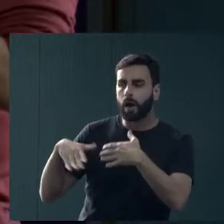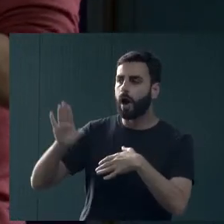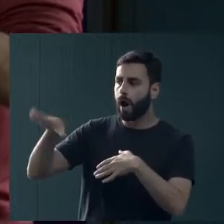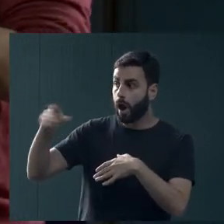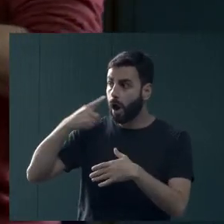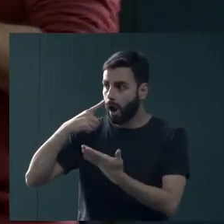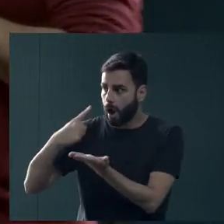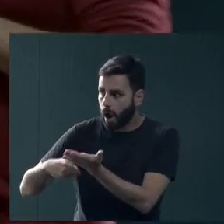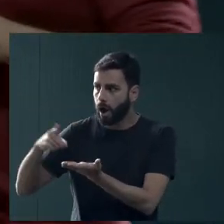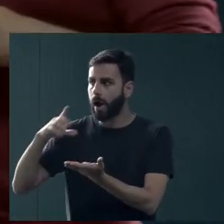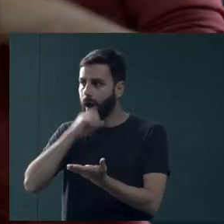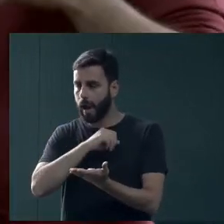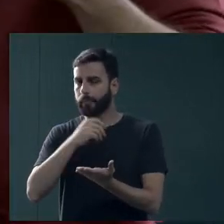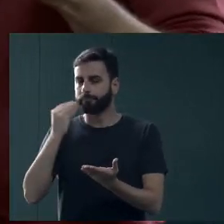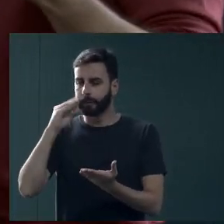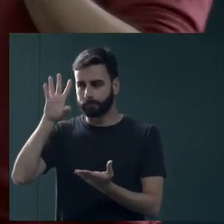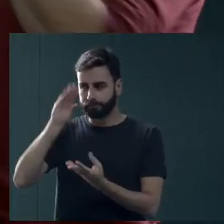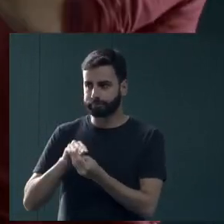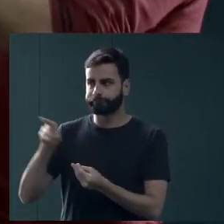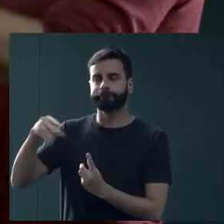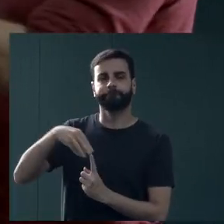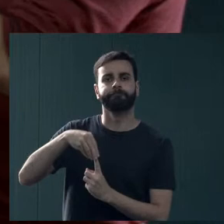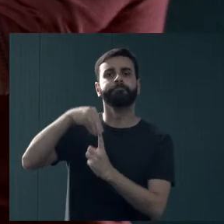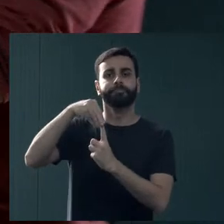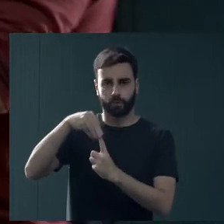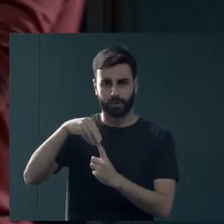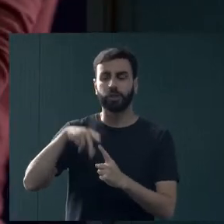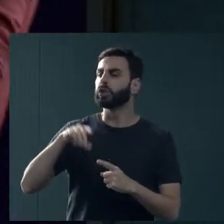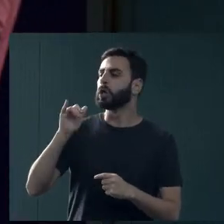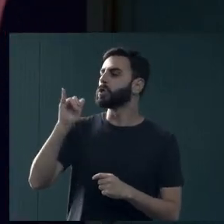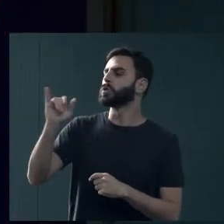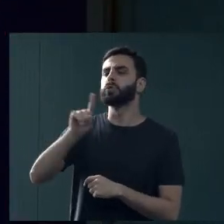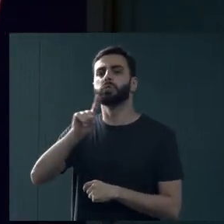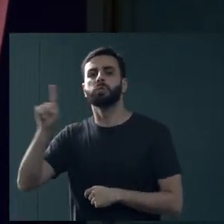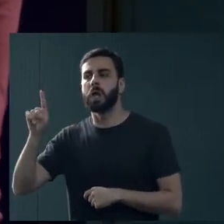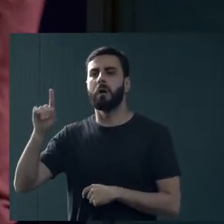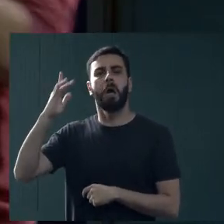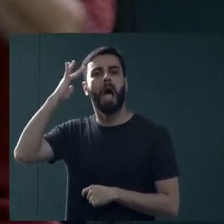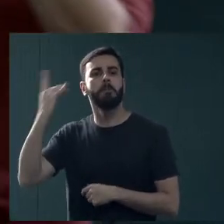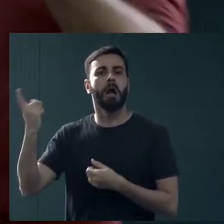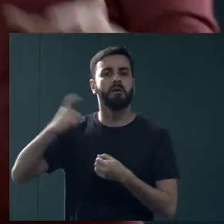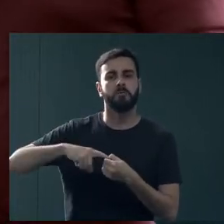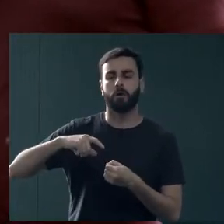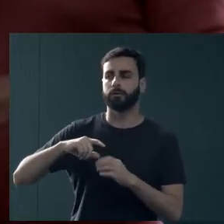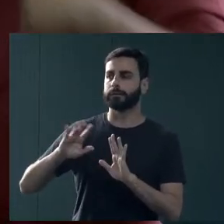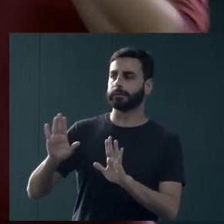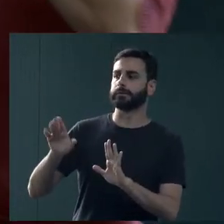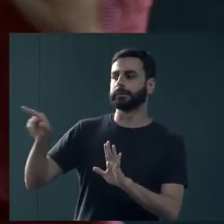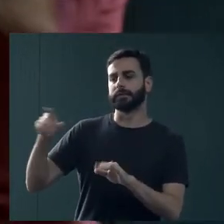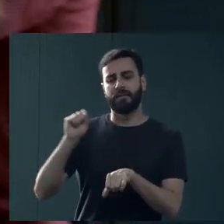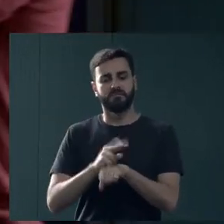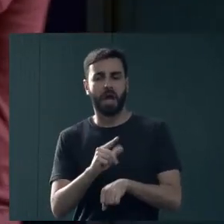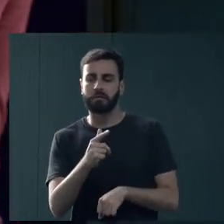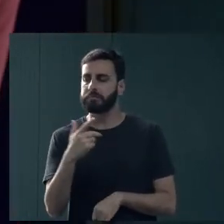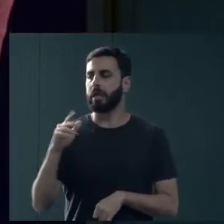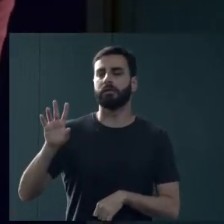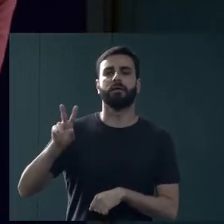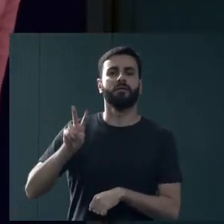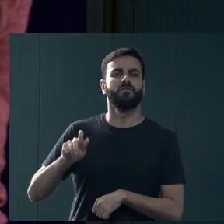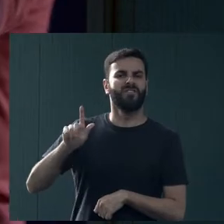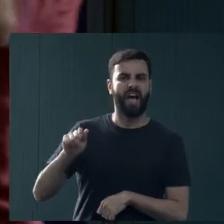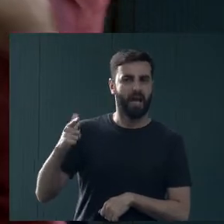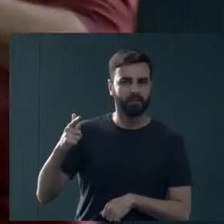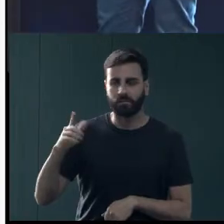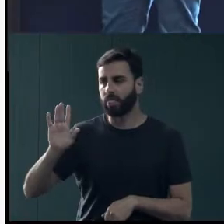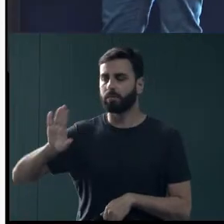marcação com mais agilidade para que você não simplesmente dê uma resposta para essa volta amanhã ou agora não tem a vaga e ela